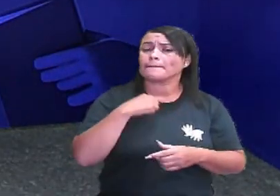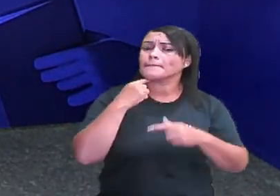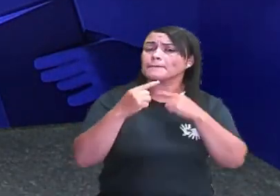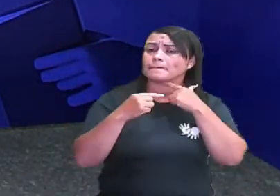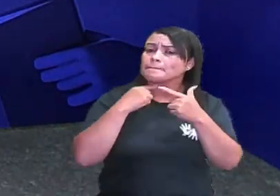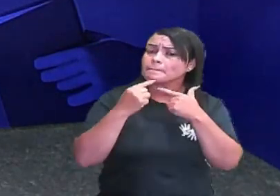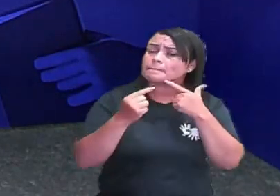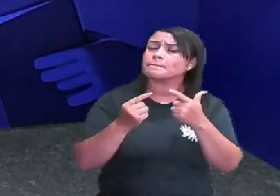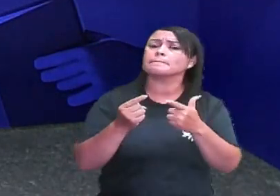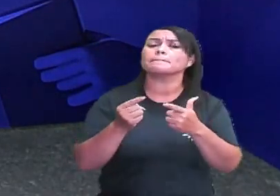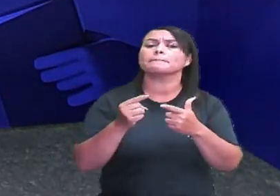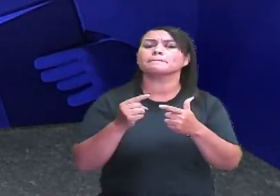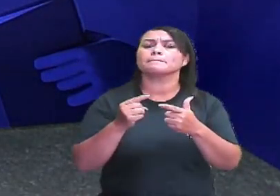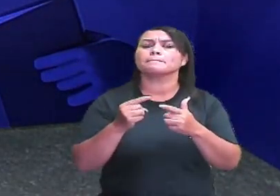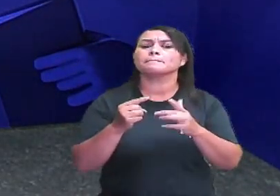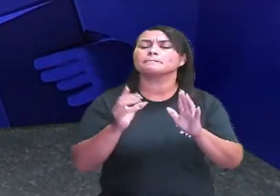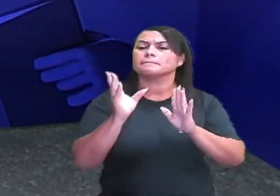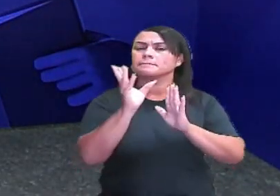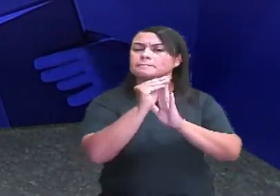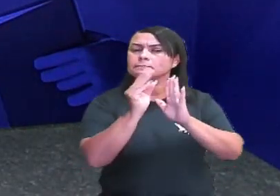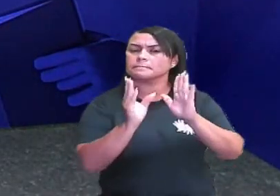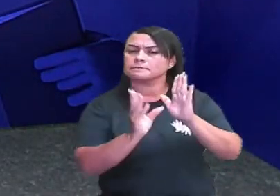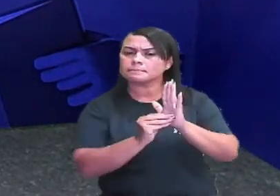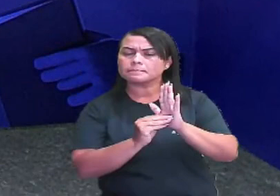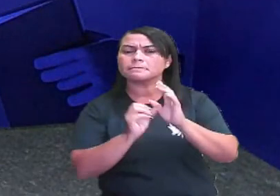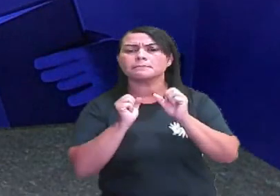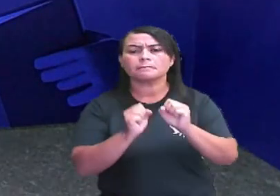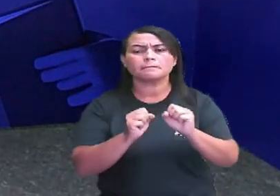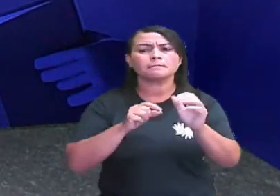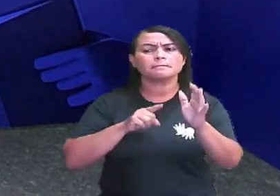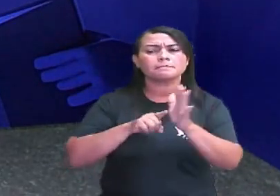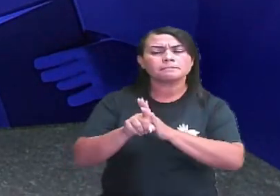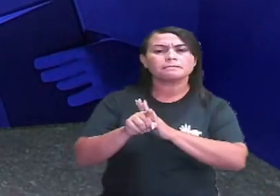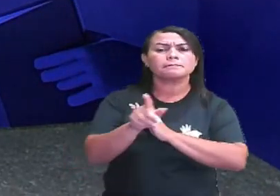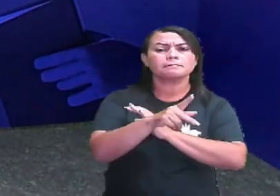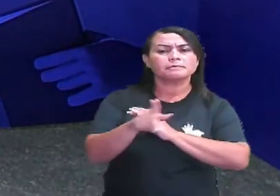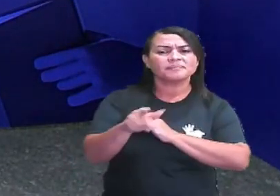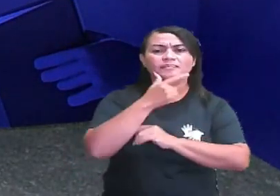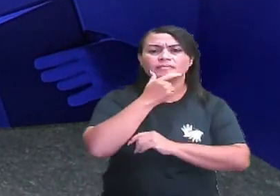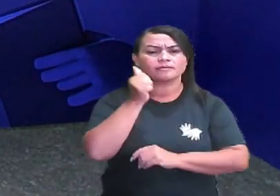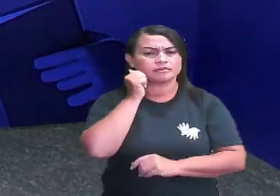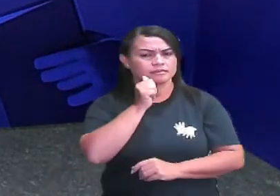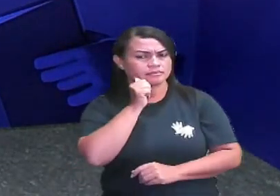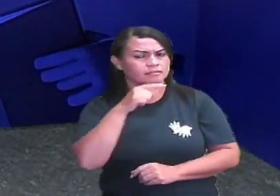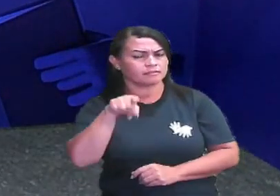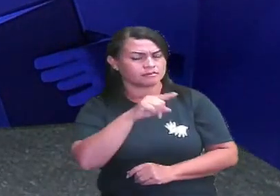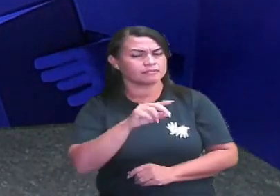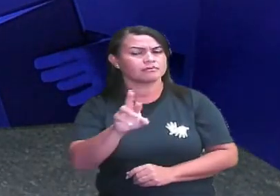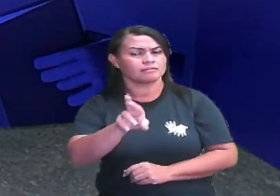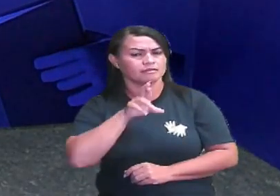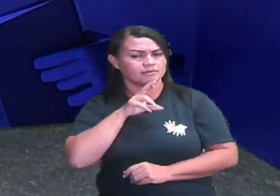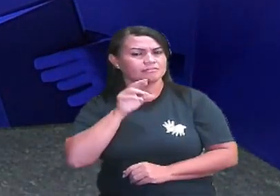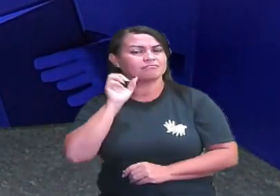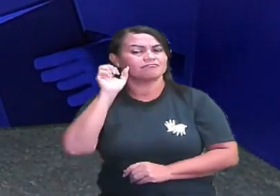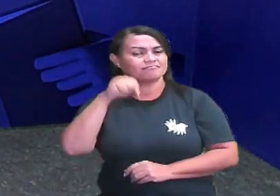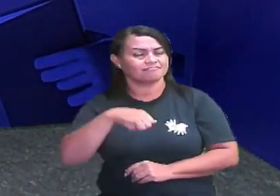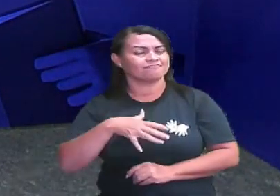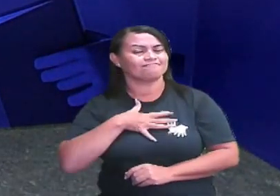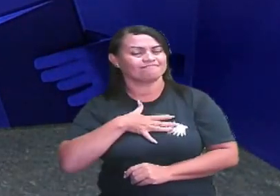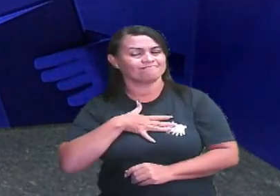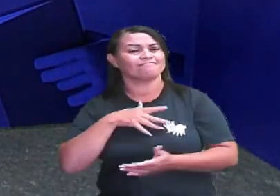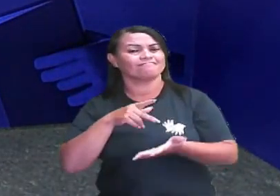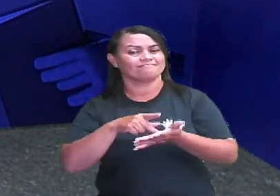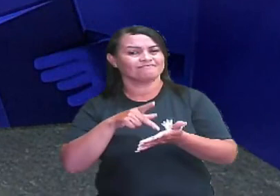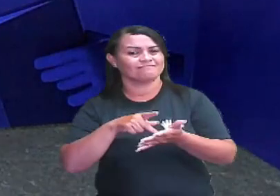dúvida a respeito desse conteúdo, leve essa dúvida até o seu professor, até a sua professora, que eles terão a maior satisfação em